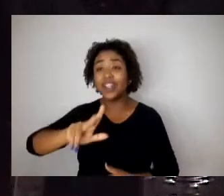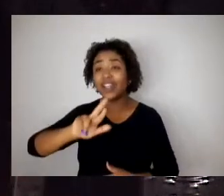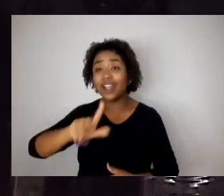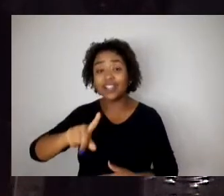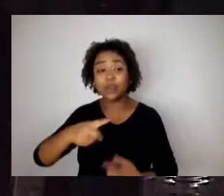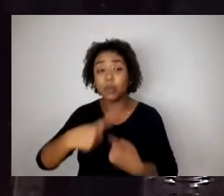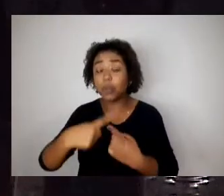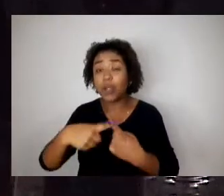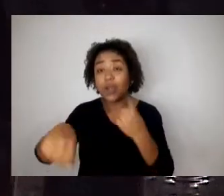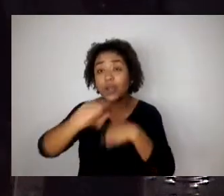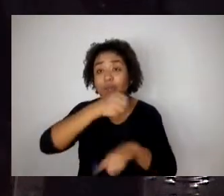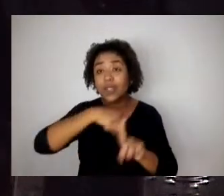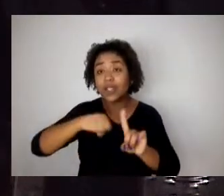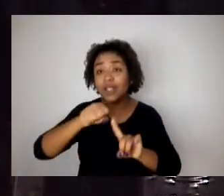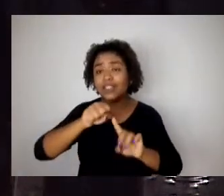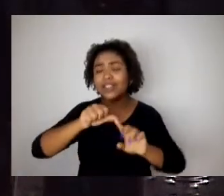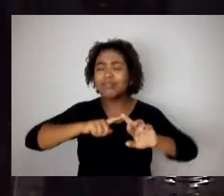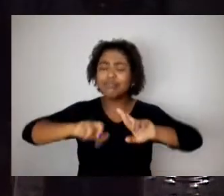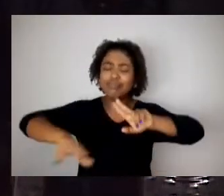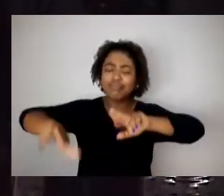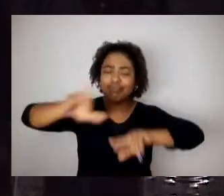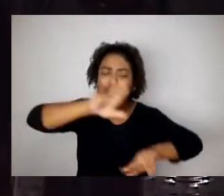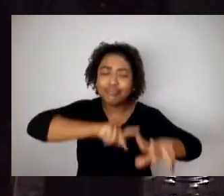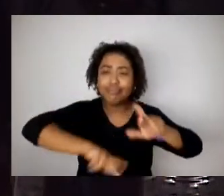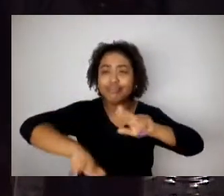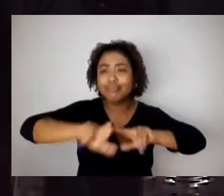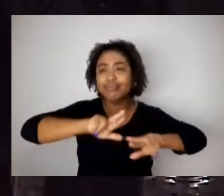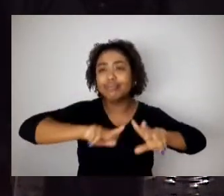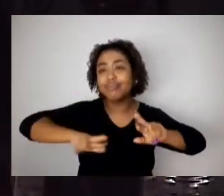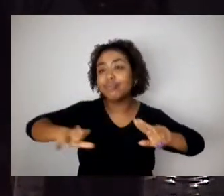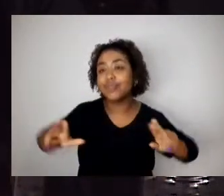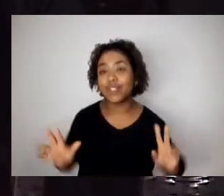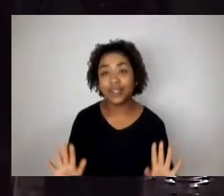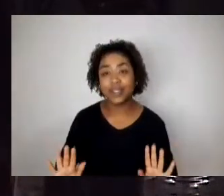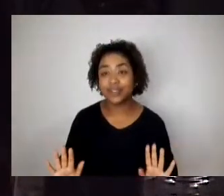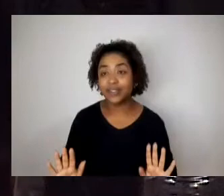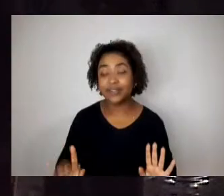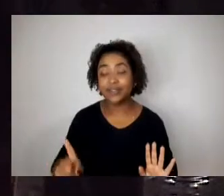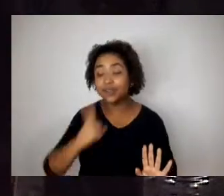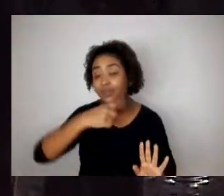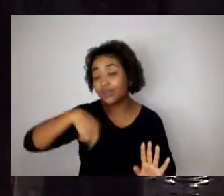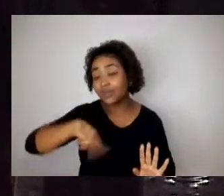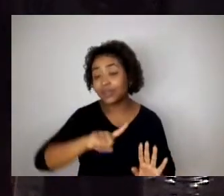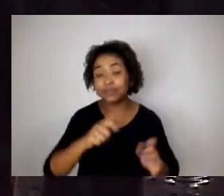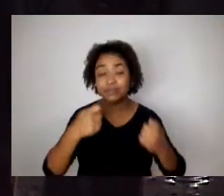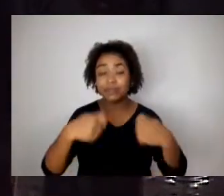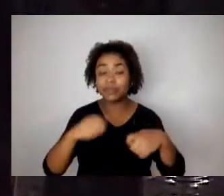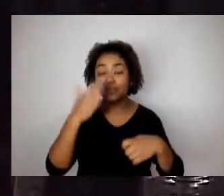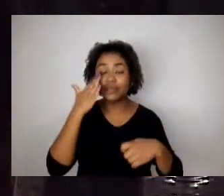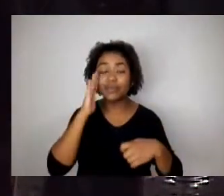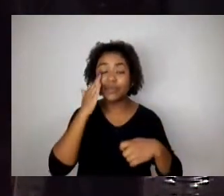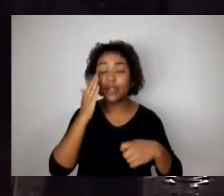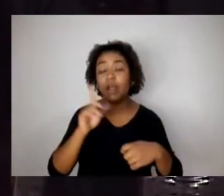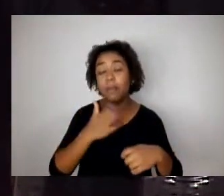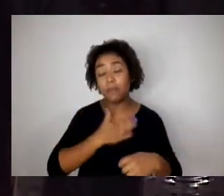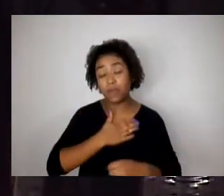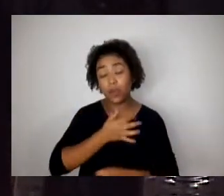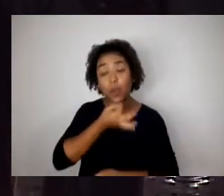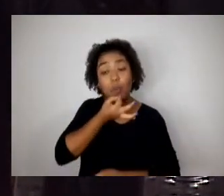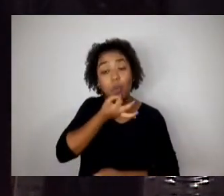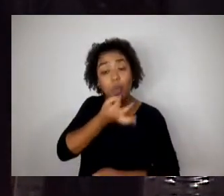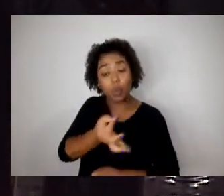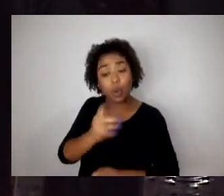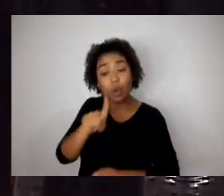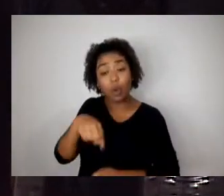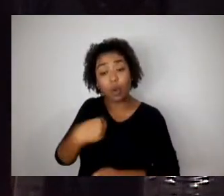diversa. Então, é isso. Na minha opinião, nós fomos contra os excessos e contra quem